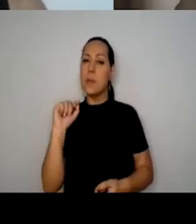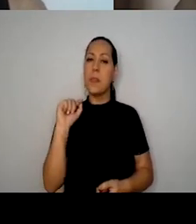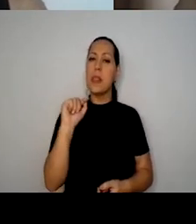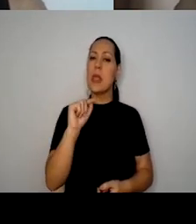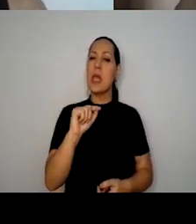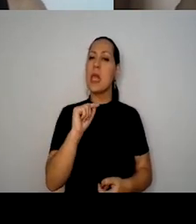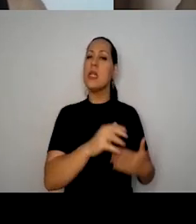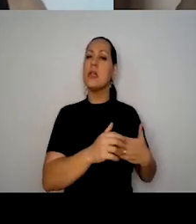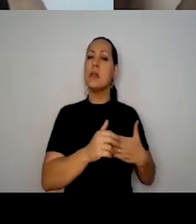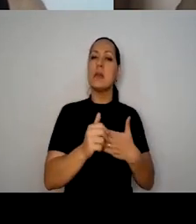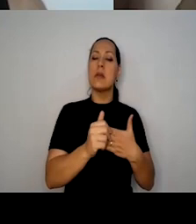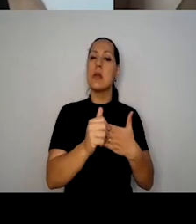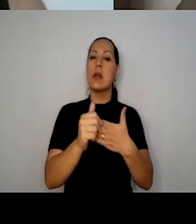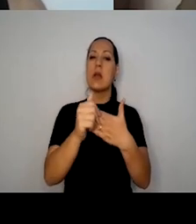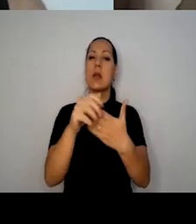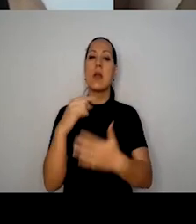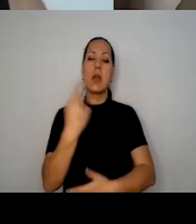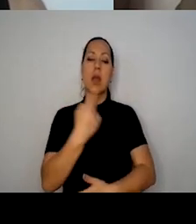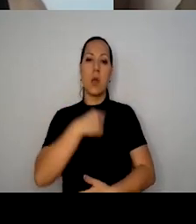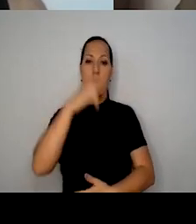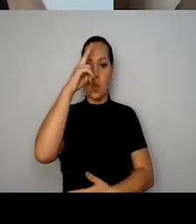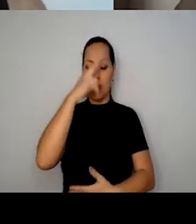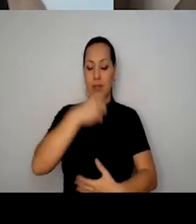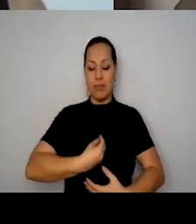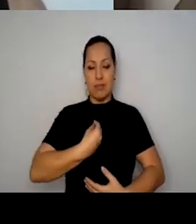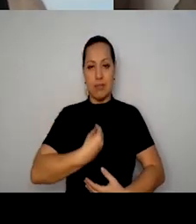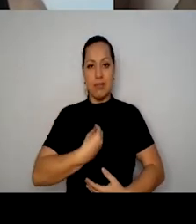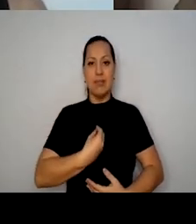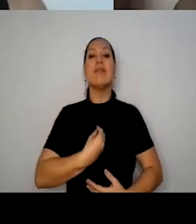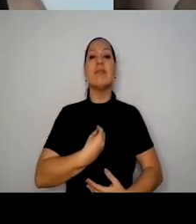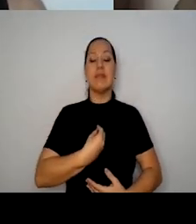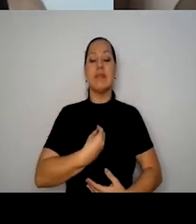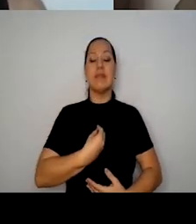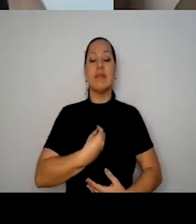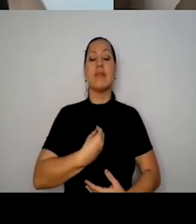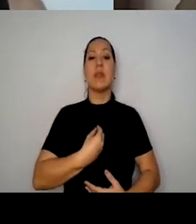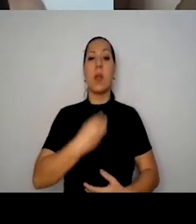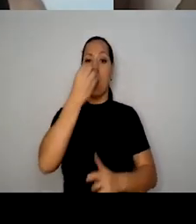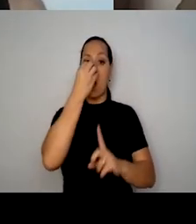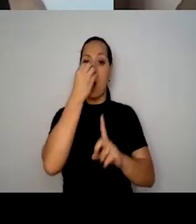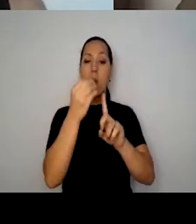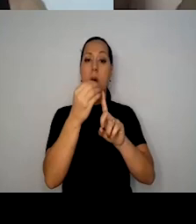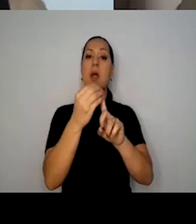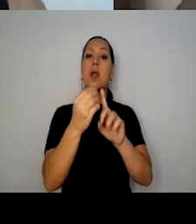a nossa história, né? Ele aparece desde que